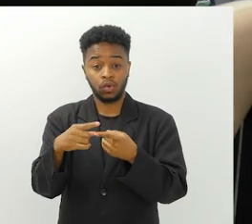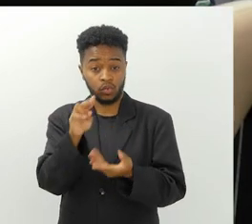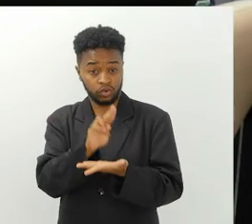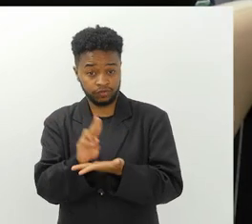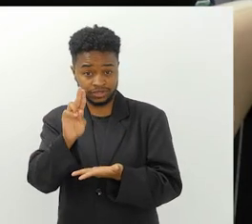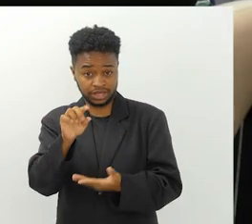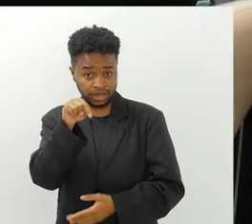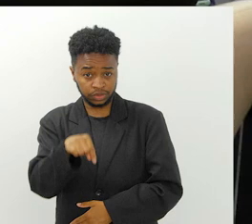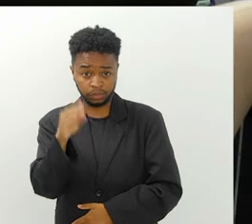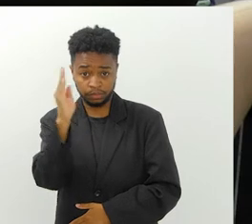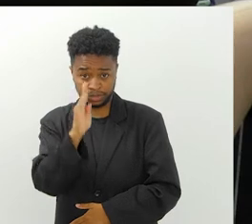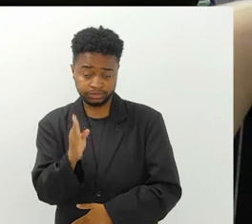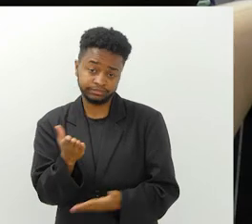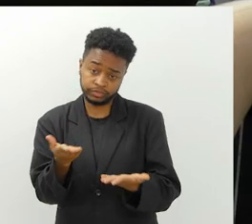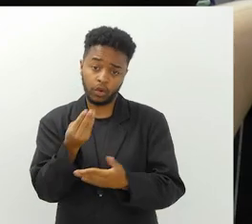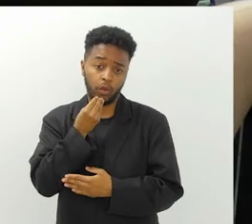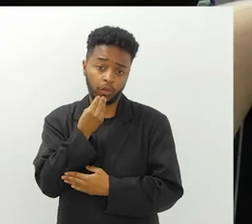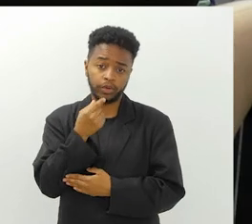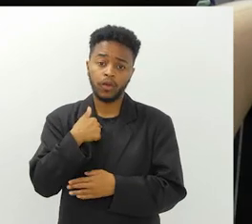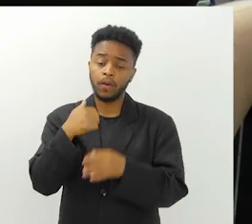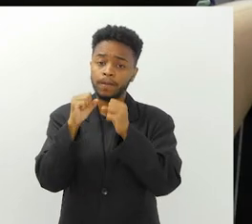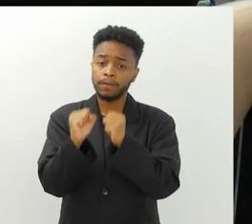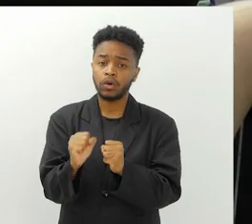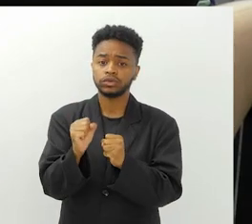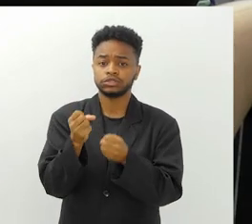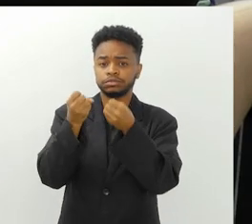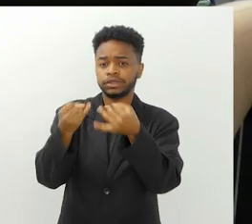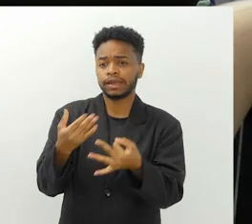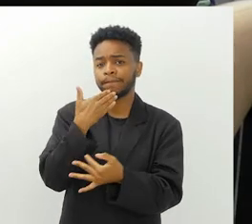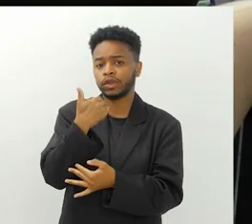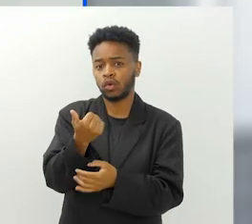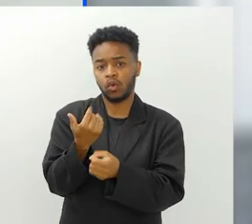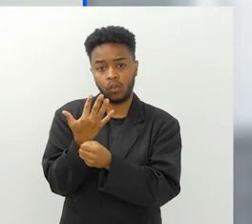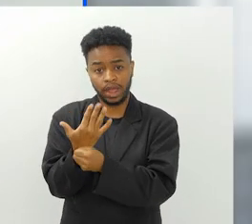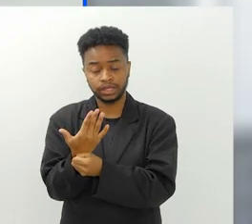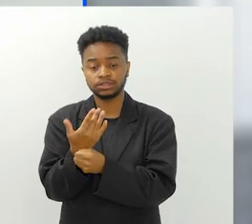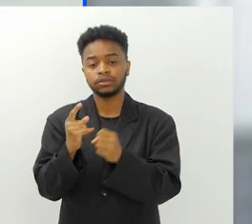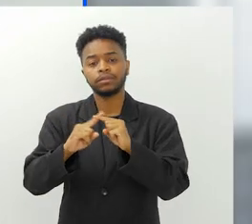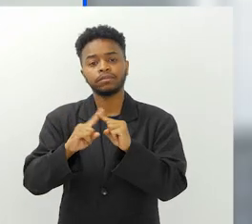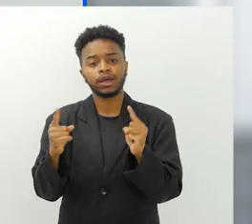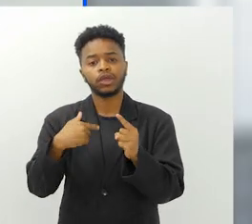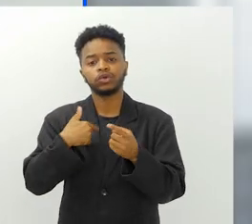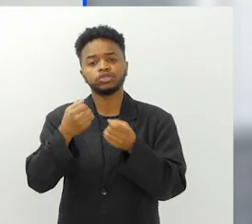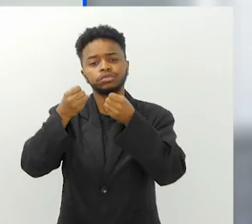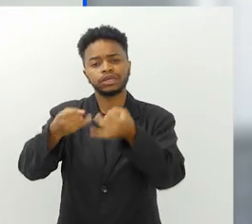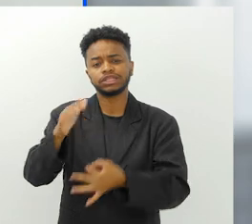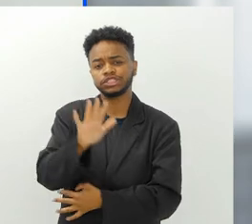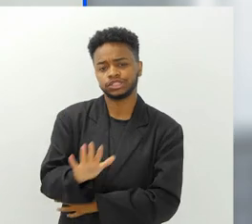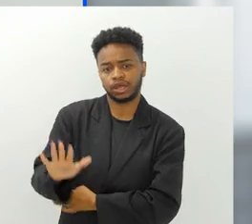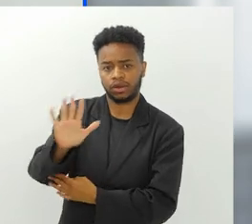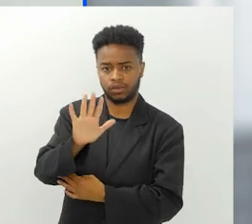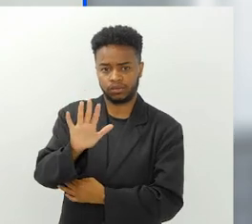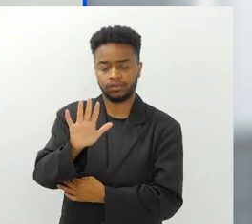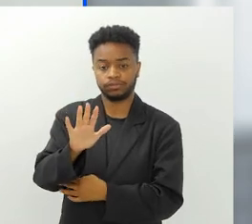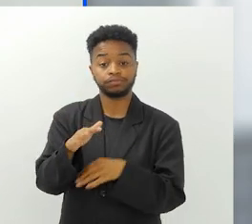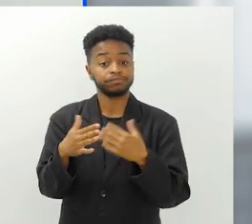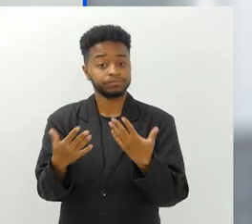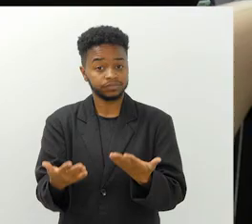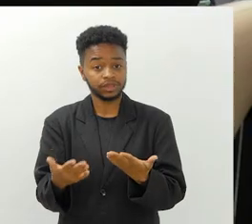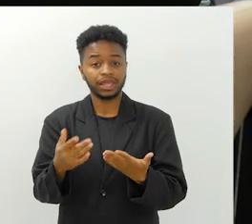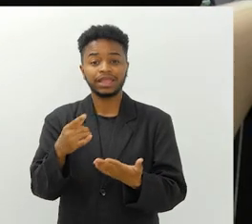As universidades no Brasil, e claro, eu posso falar um pouco mais da UERJ, sem dúvida, mas eu quero falar de uma forma geral,